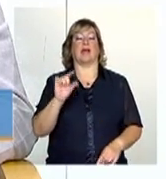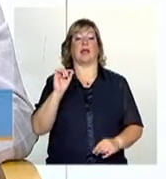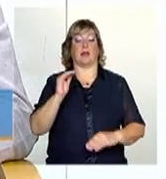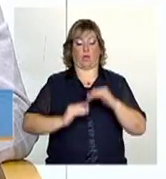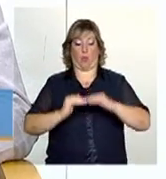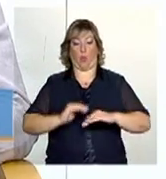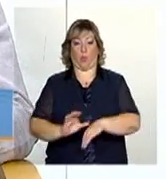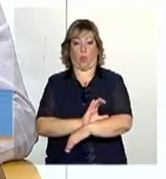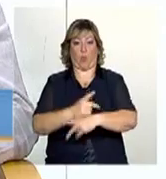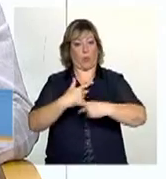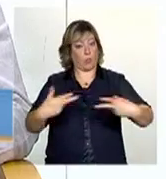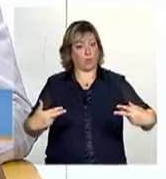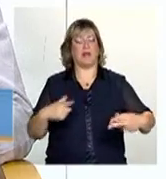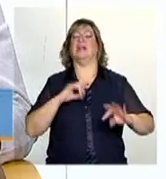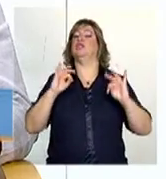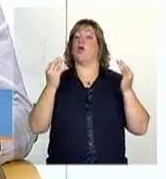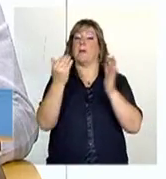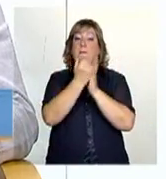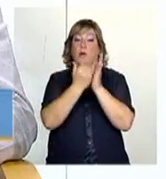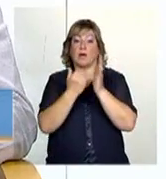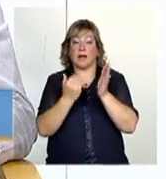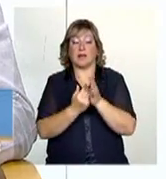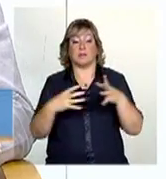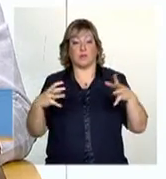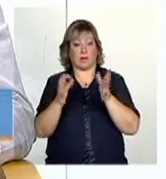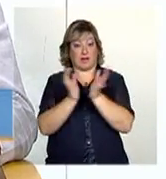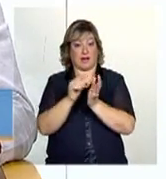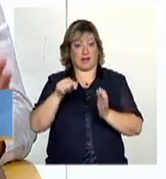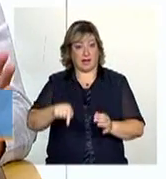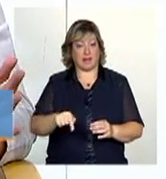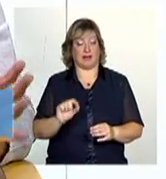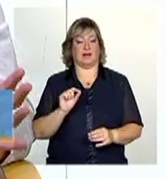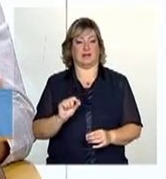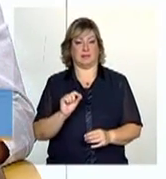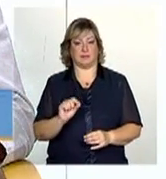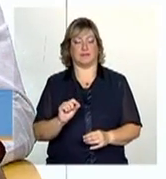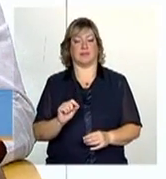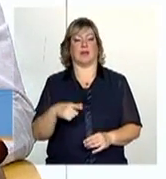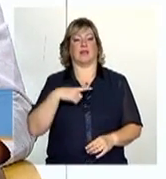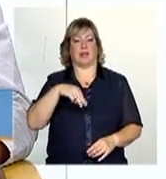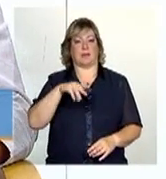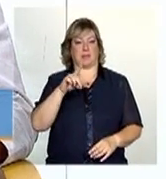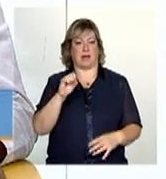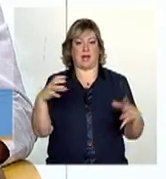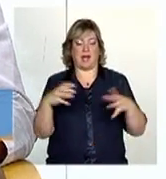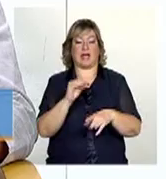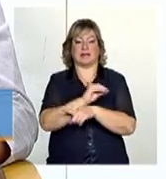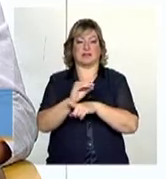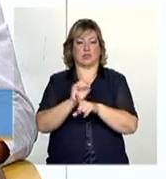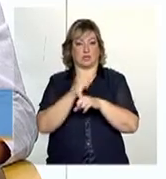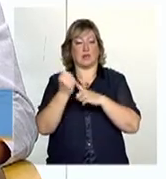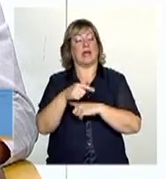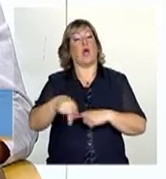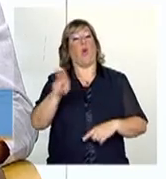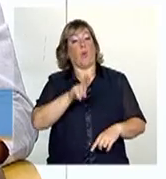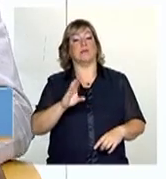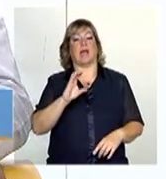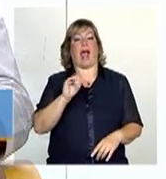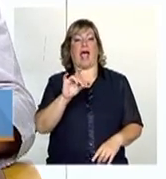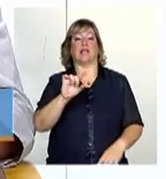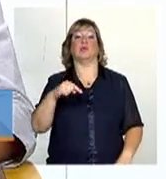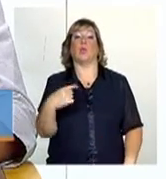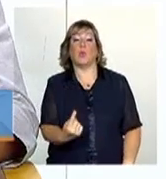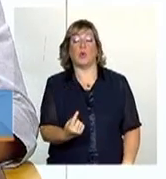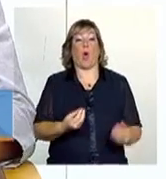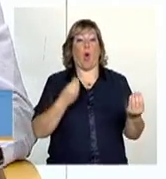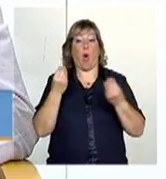enfim, todos os programas e serviços do sistema único de assistência social utilizam o cadastro único como